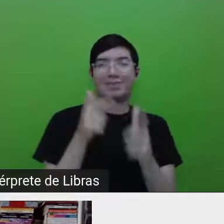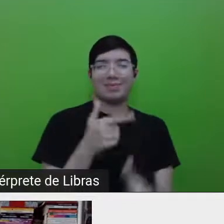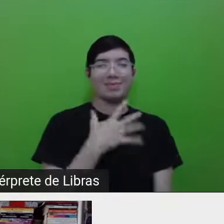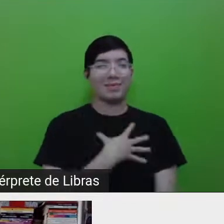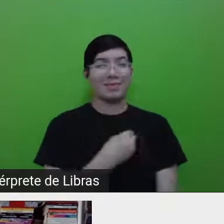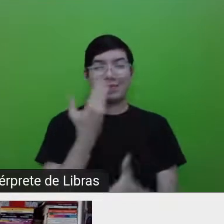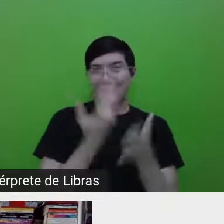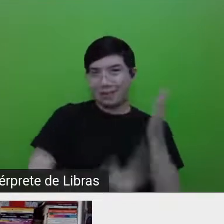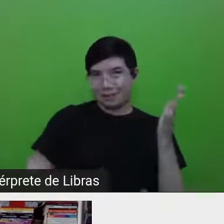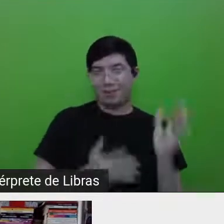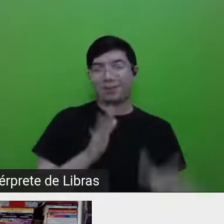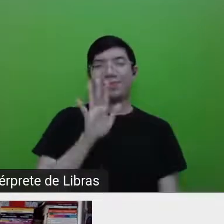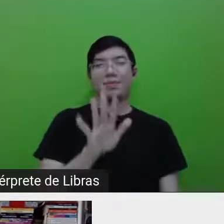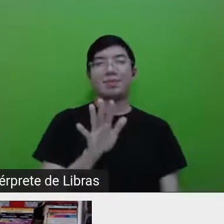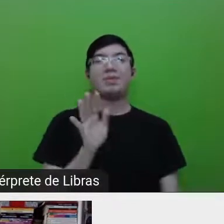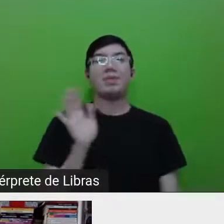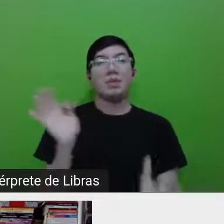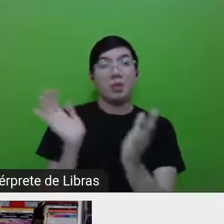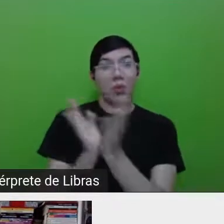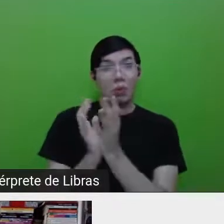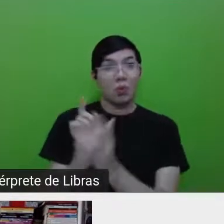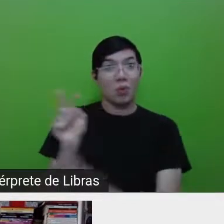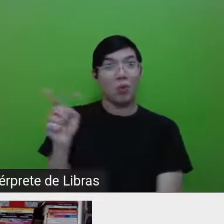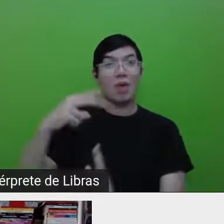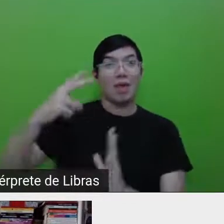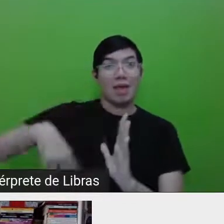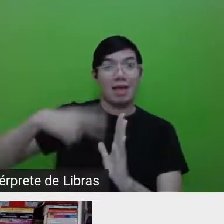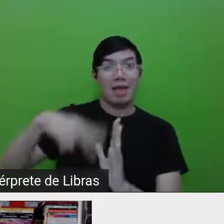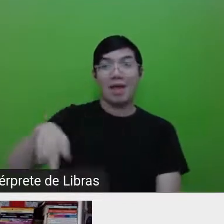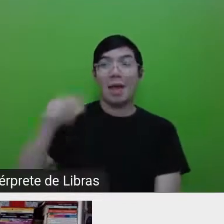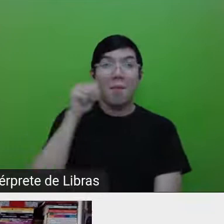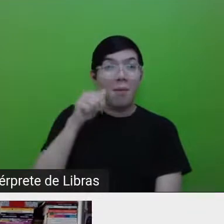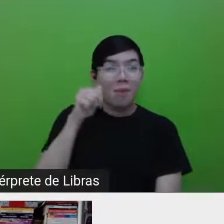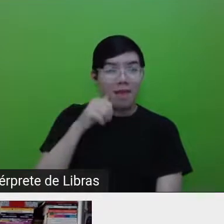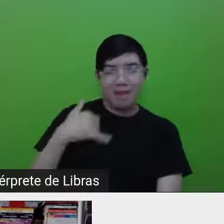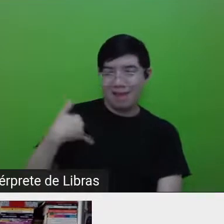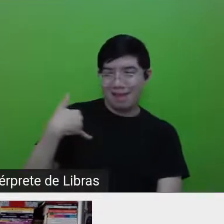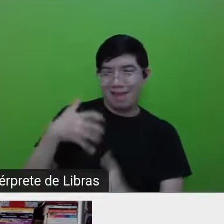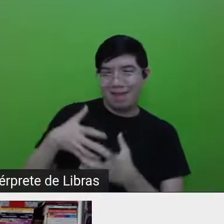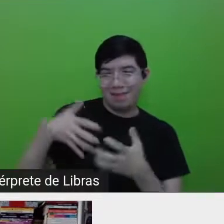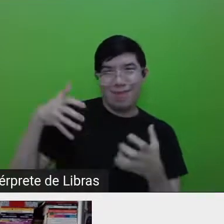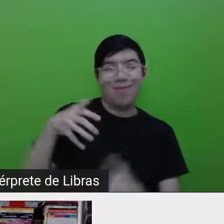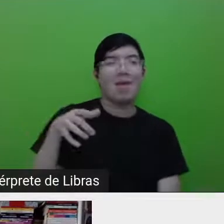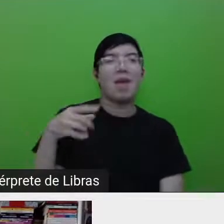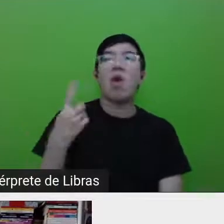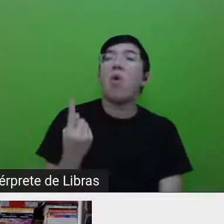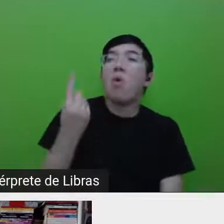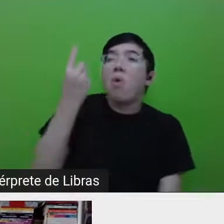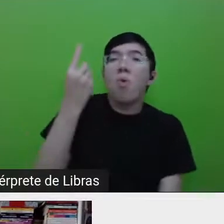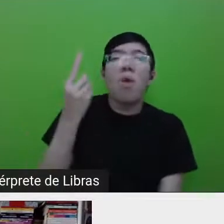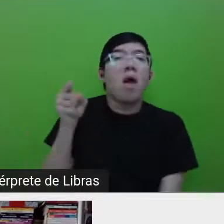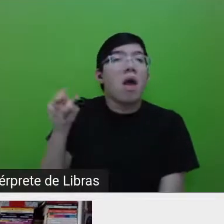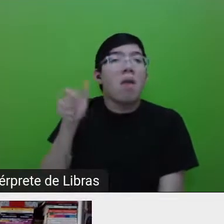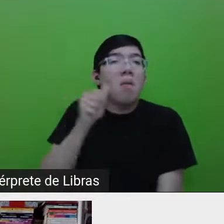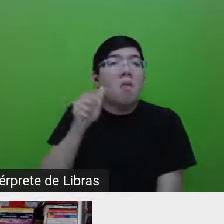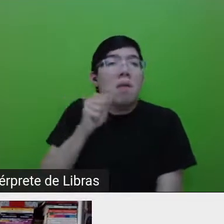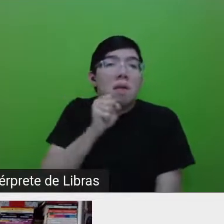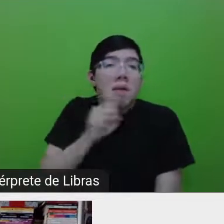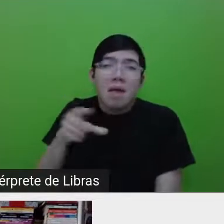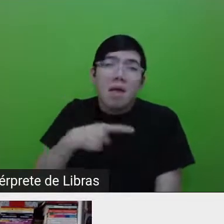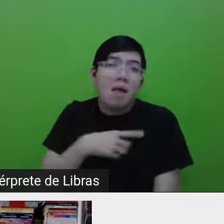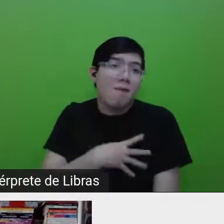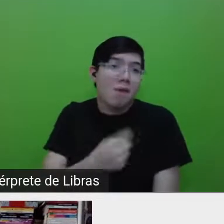das senhoras que estavam na reunião, só uma tinha filhos. E uma vez, uma delas comentou algo assim,